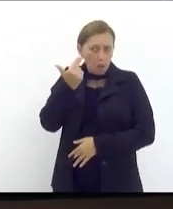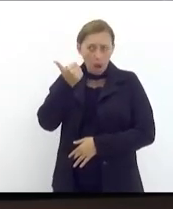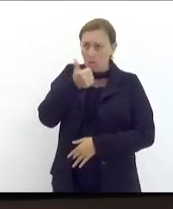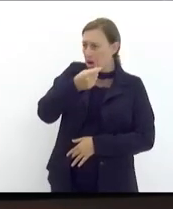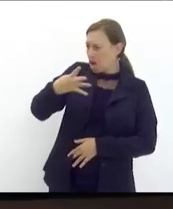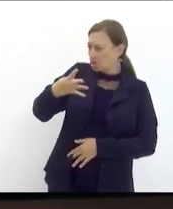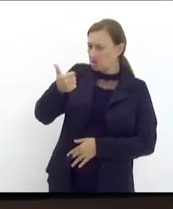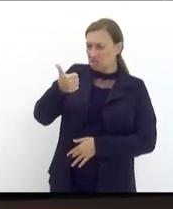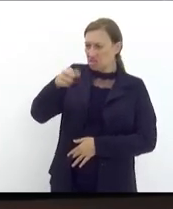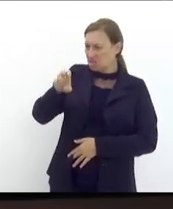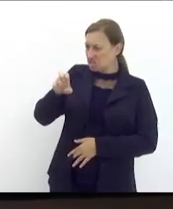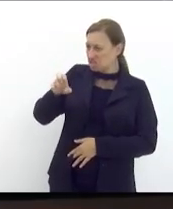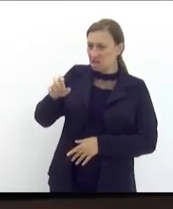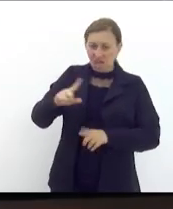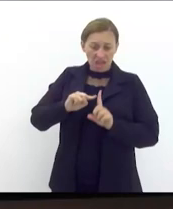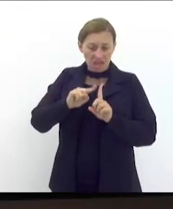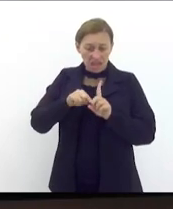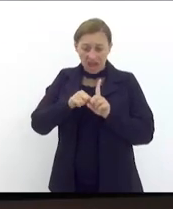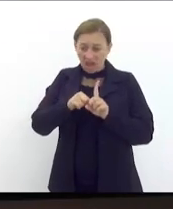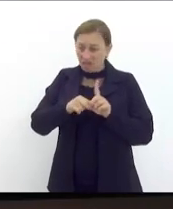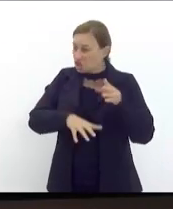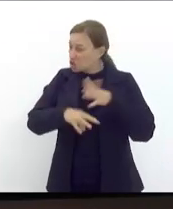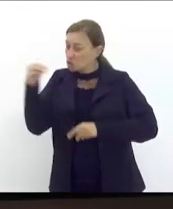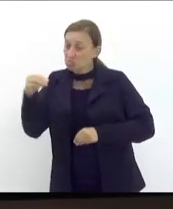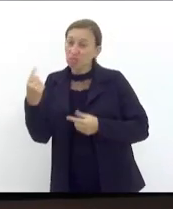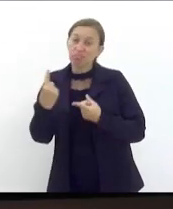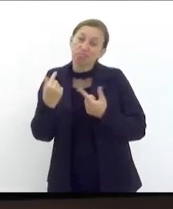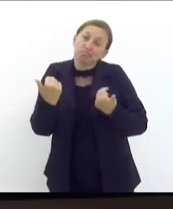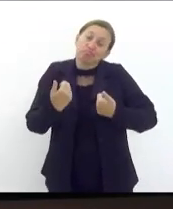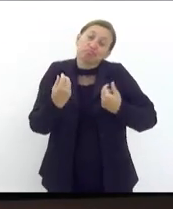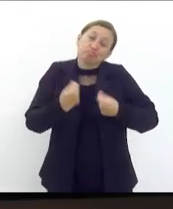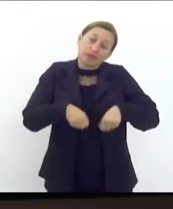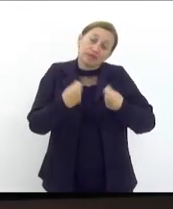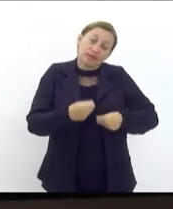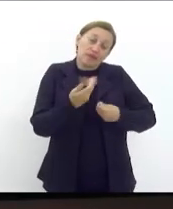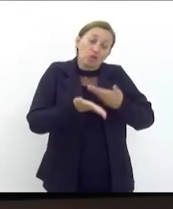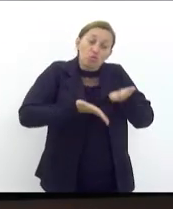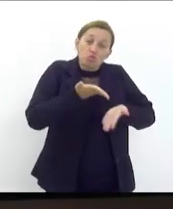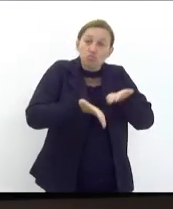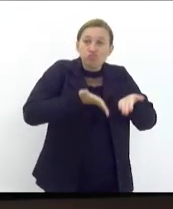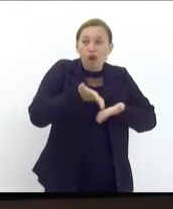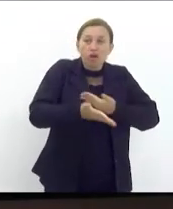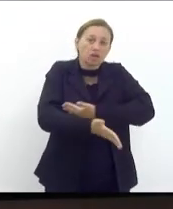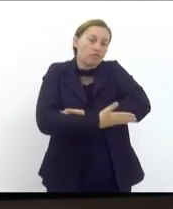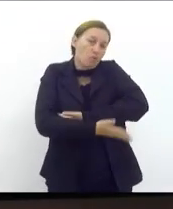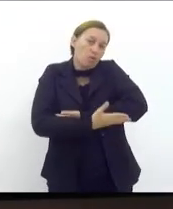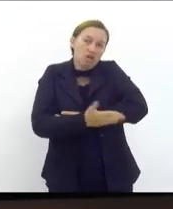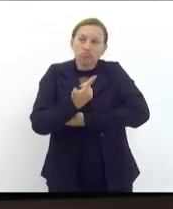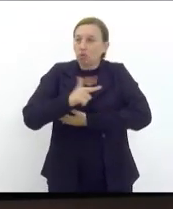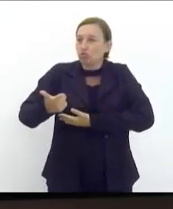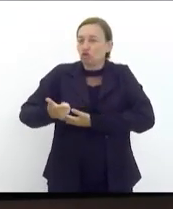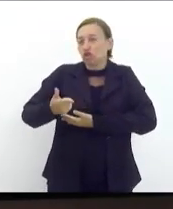grávidas e que depois sumiam porque precisavam cuidar do bebê e não tinha nenhuma política pública para ajudá-las nesse sentido.